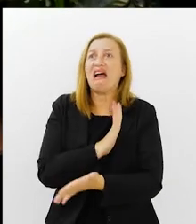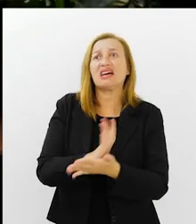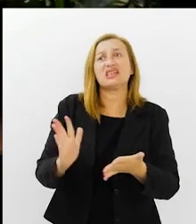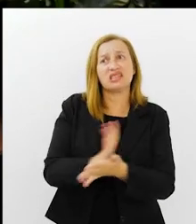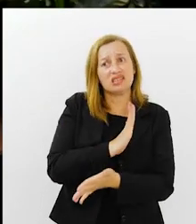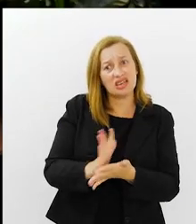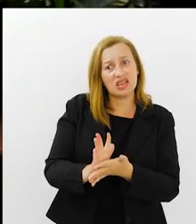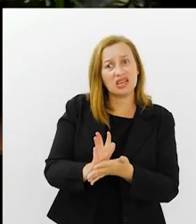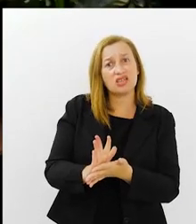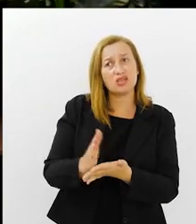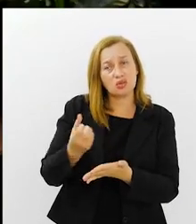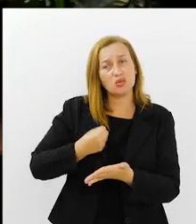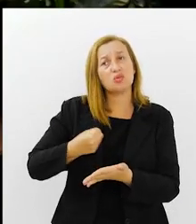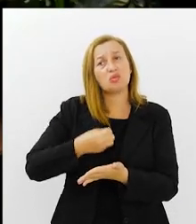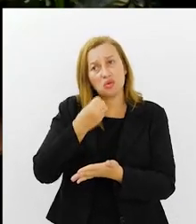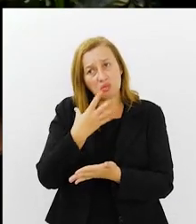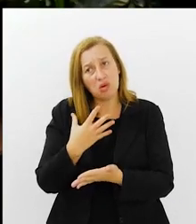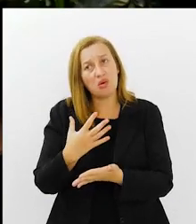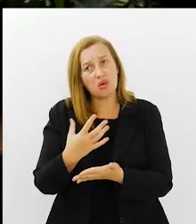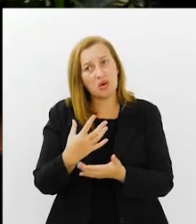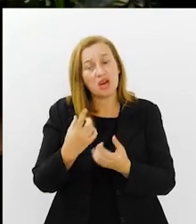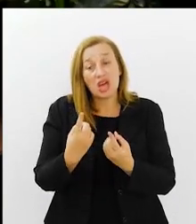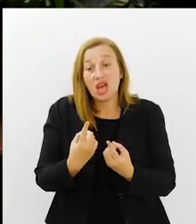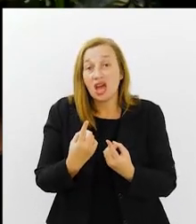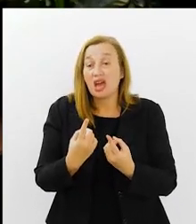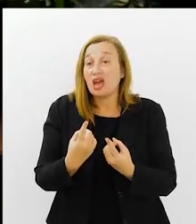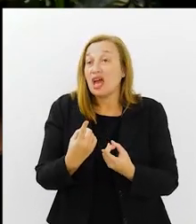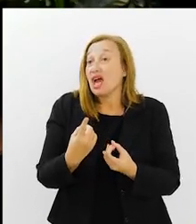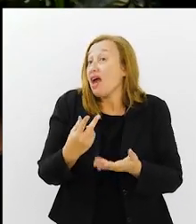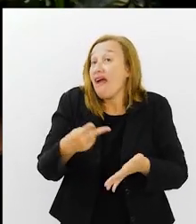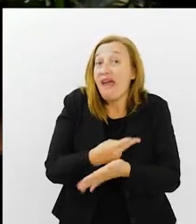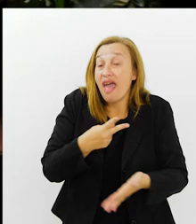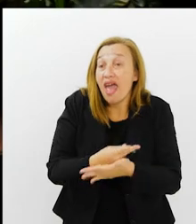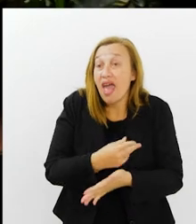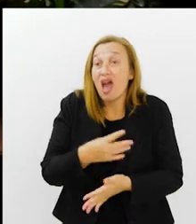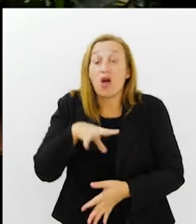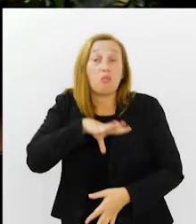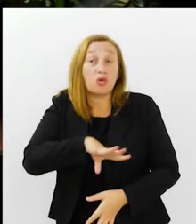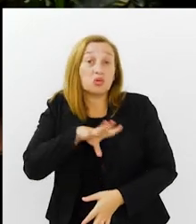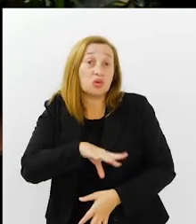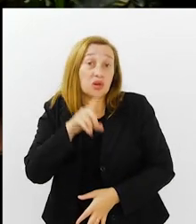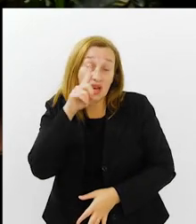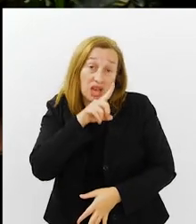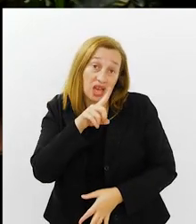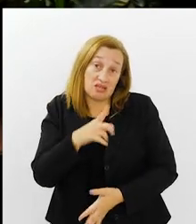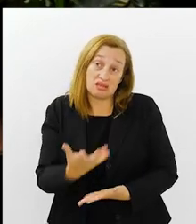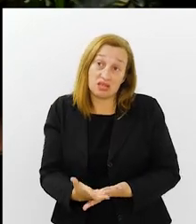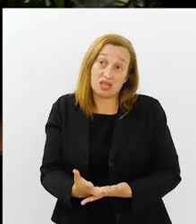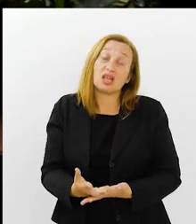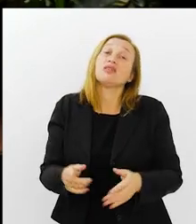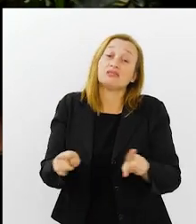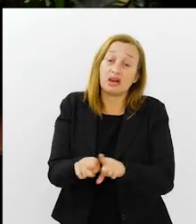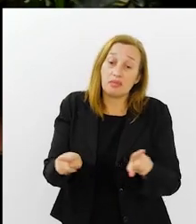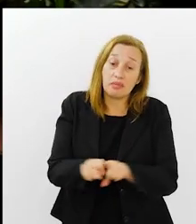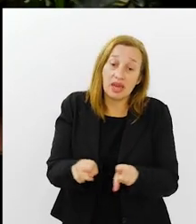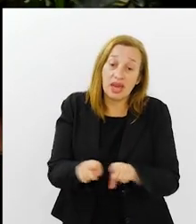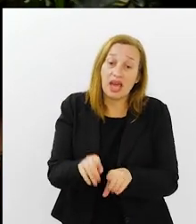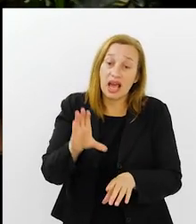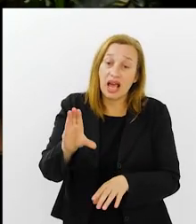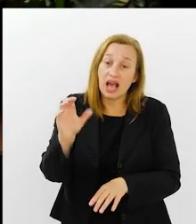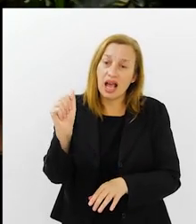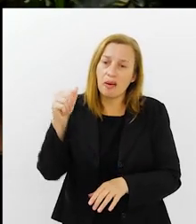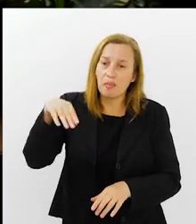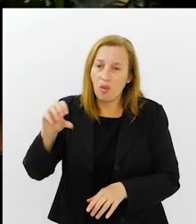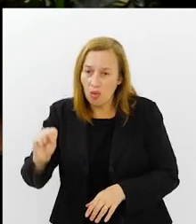às vezes agride, às vezes não, na grande maioria, agride a língua portuguesa. Agride Camões, agride o Aurélio